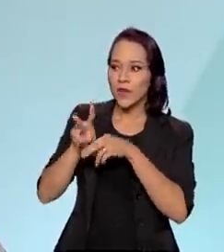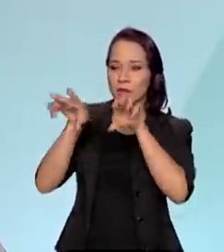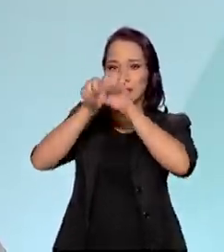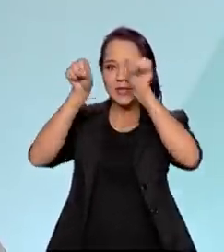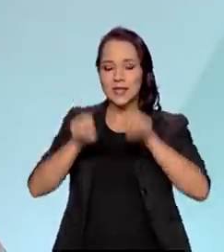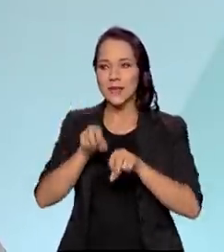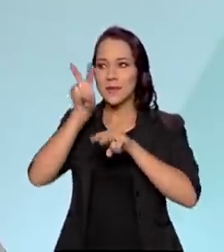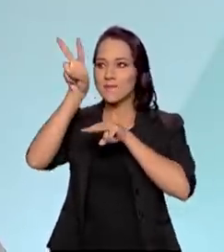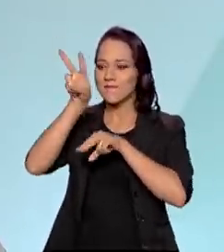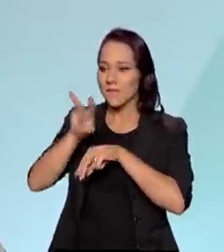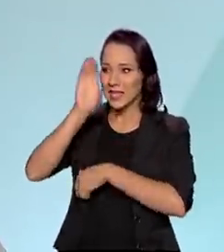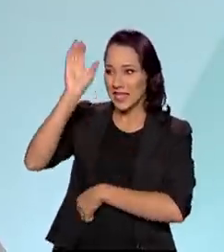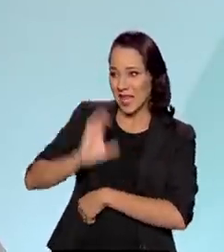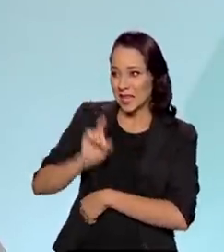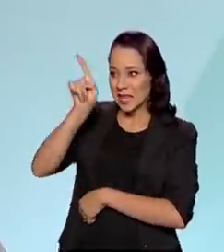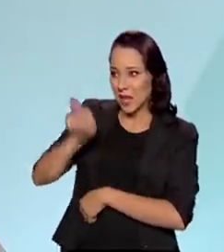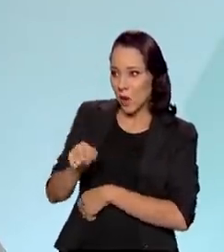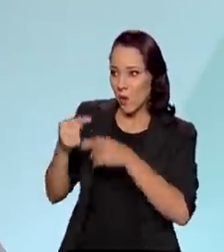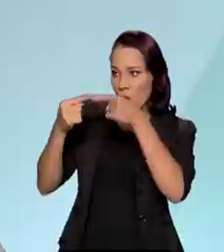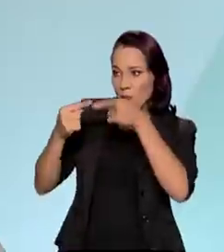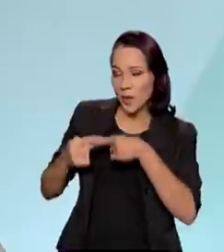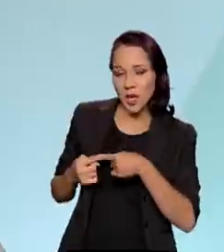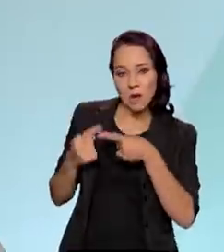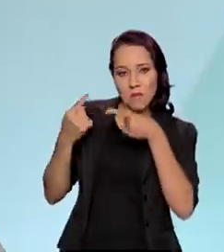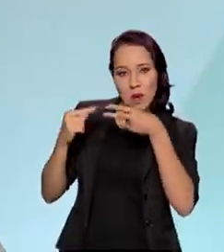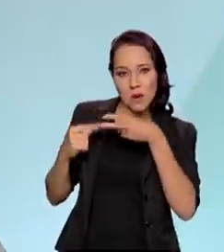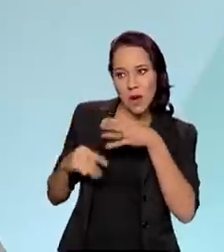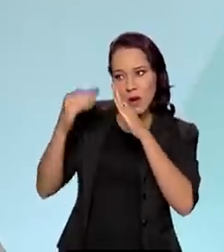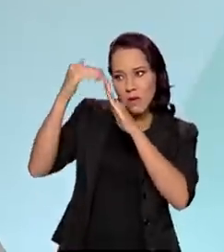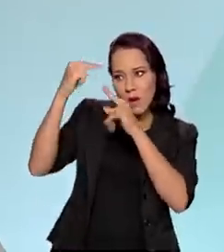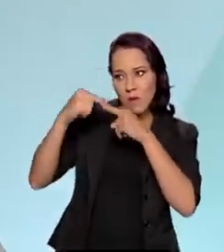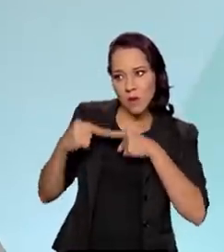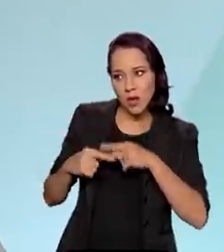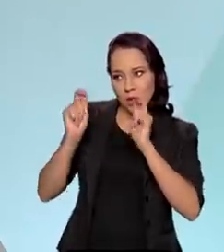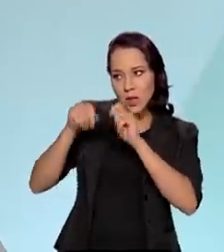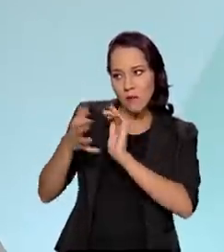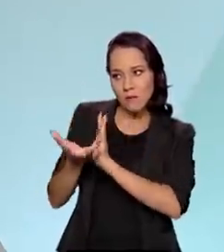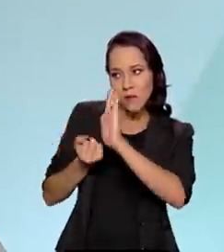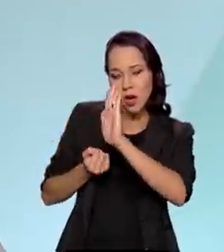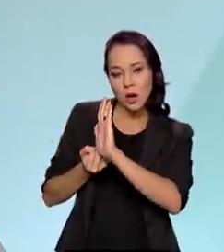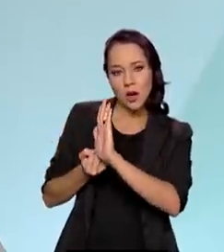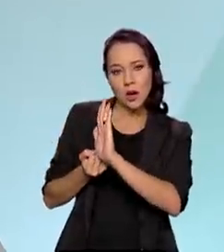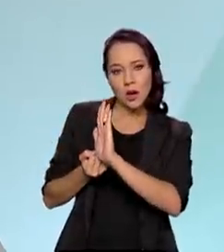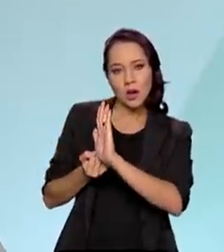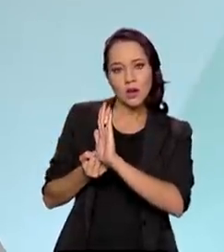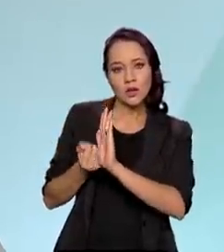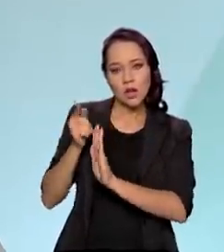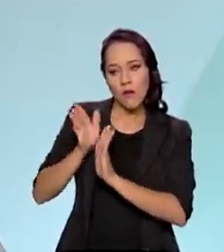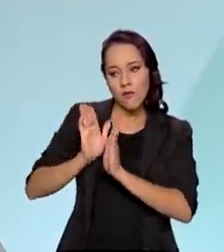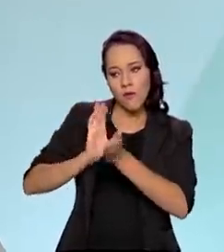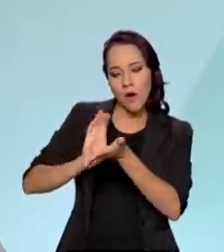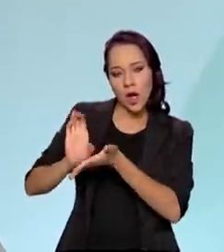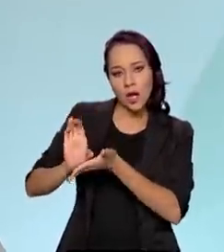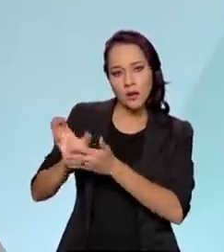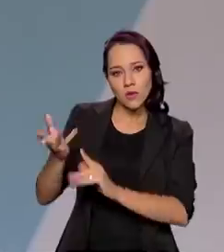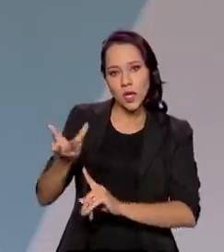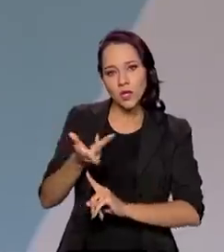verificassem aquele cidadão atendia a certos critérios para poder ou não receber aquele benefício destinado aos artistas. Agora,